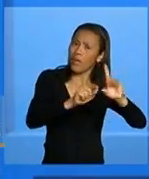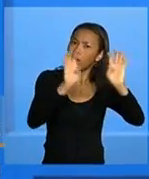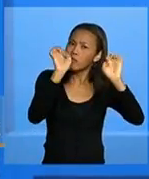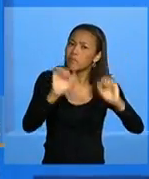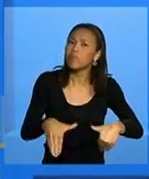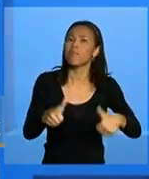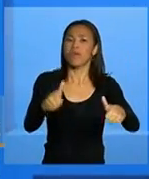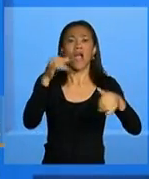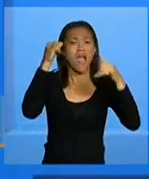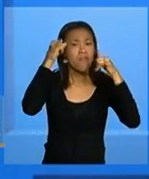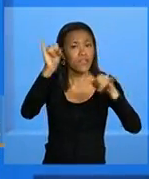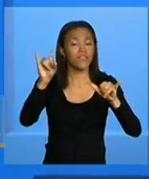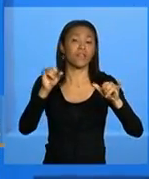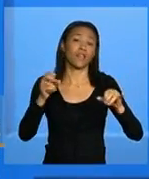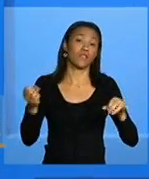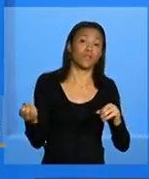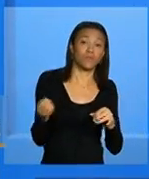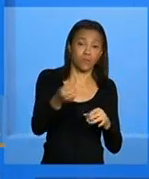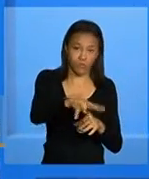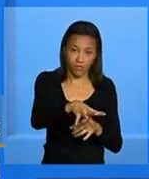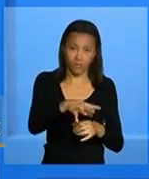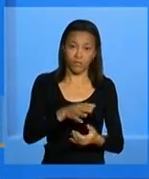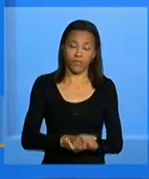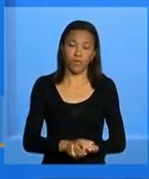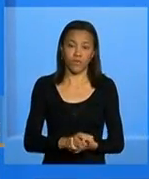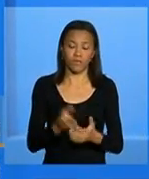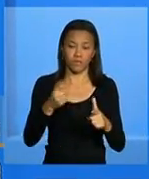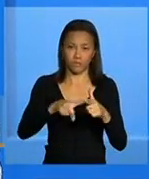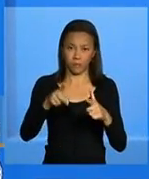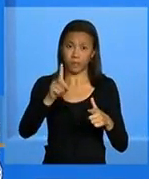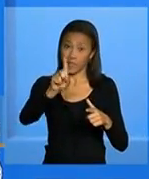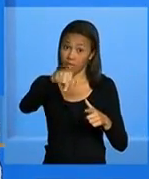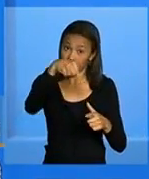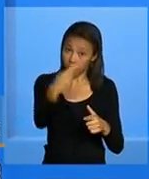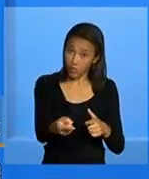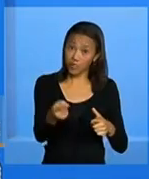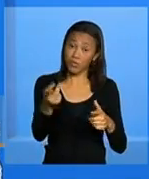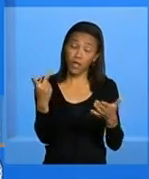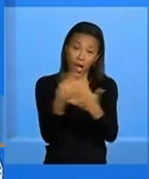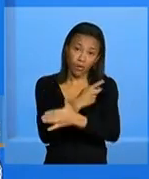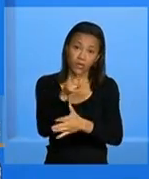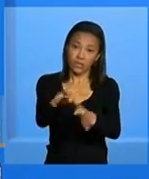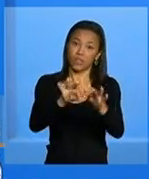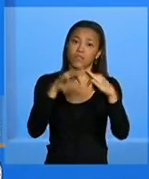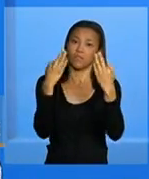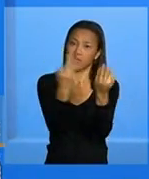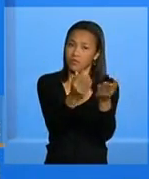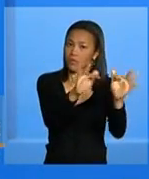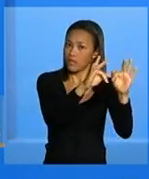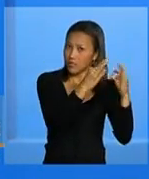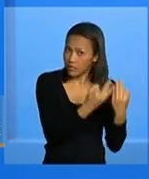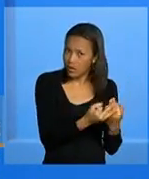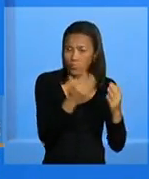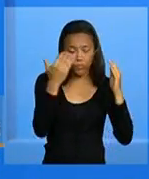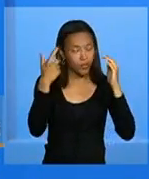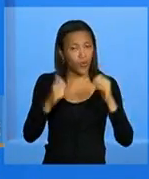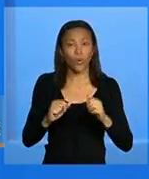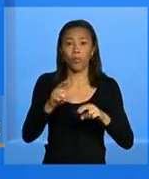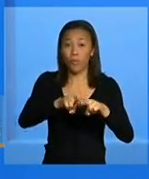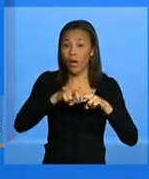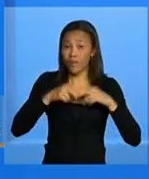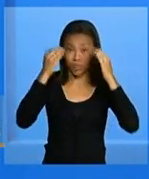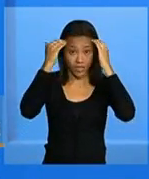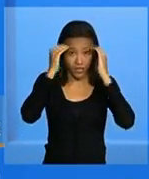prevenir as novas instituições que podem refletir nas famílias na forma de descumprimento de